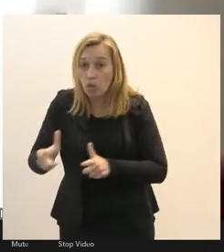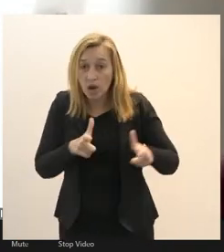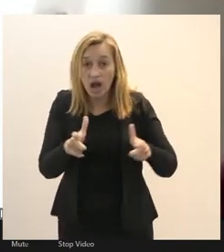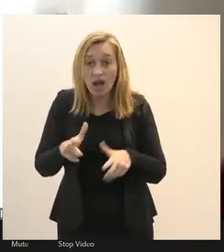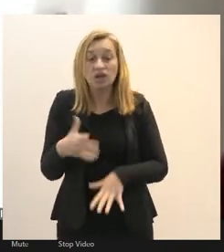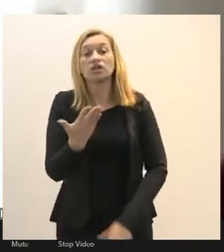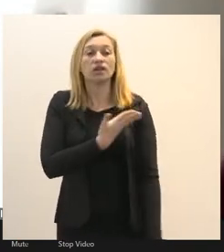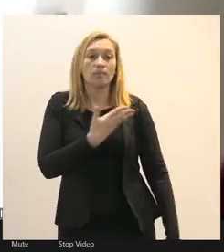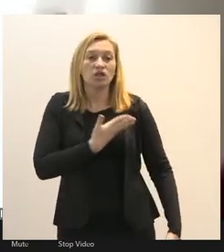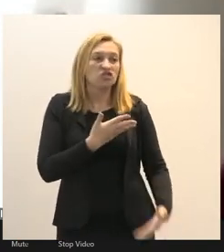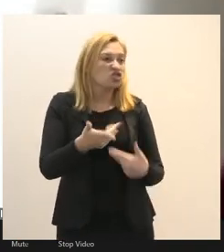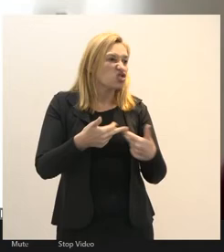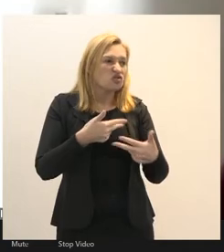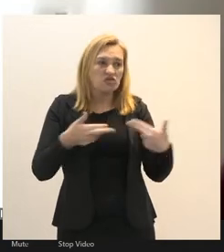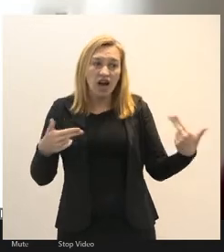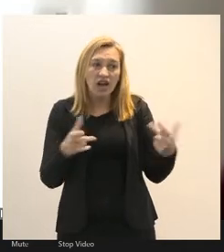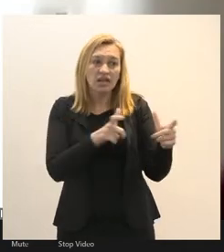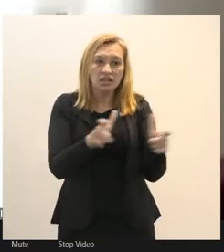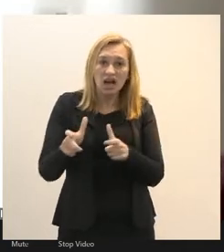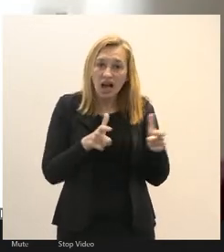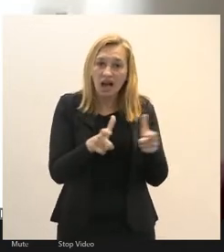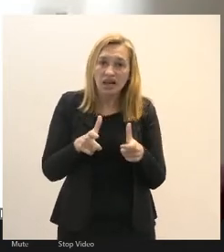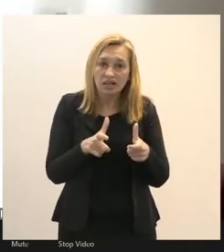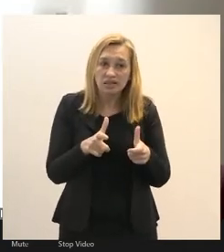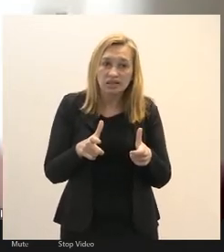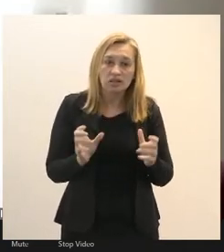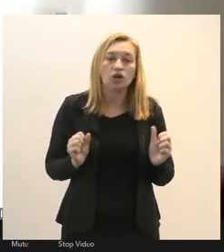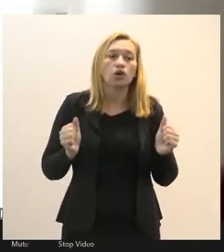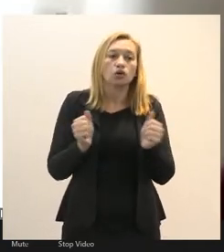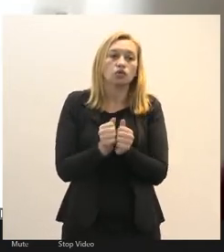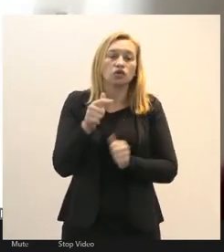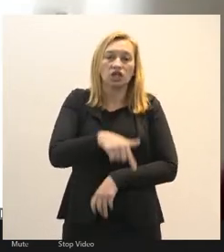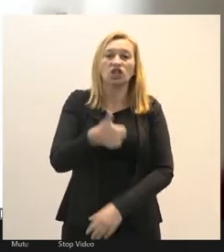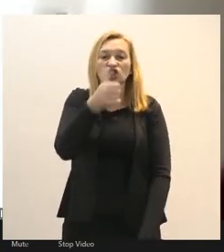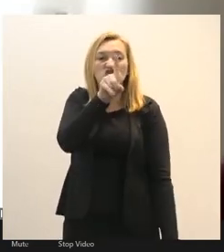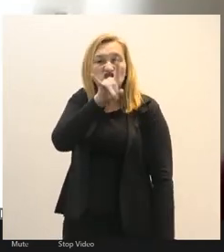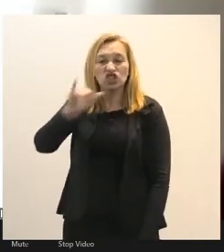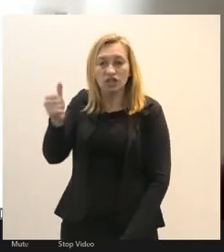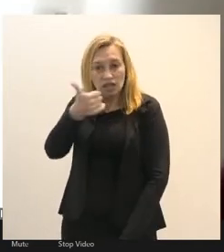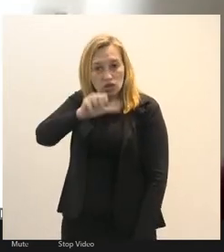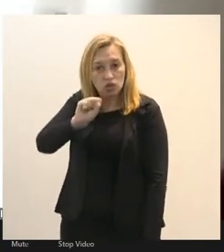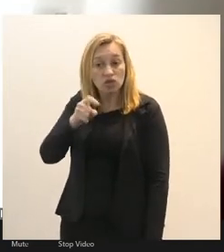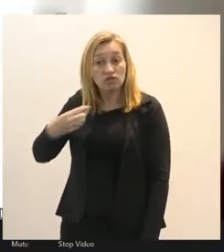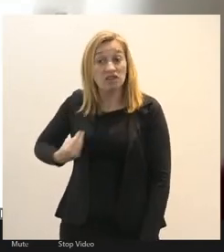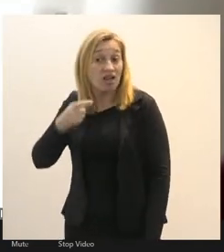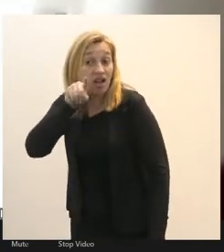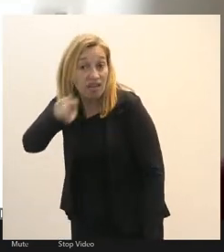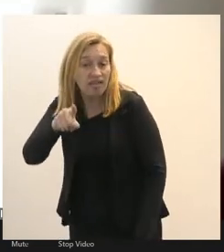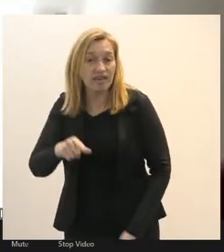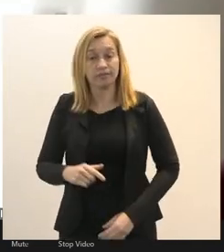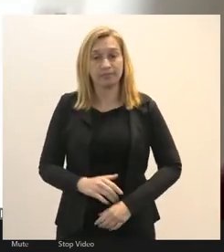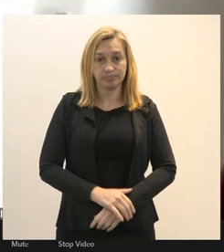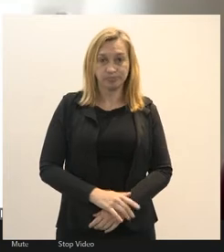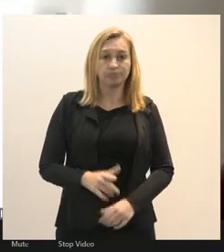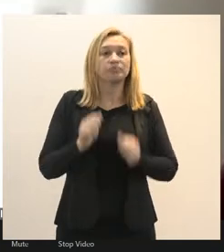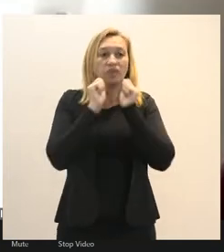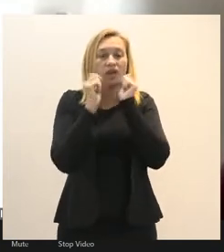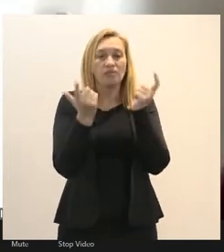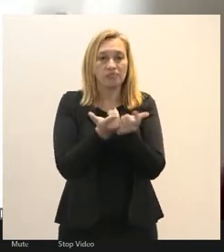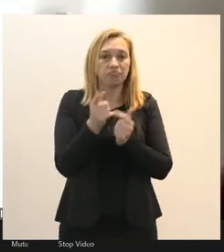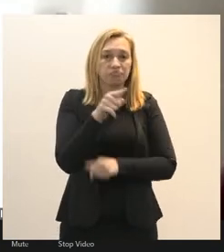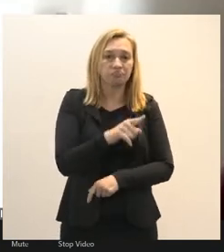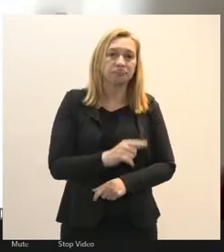tantas áreas estão fazendo esse levante em conjunto aqui no dia 18 vamos estar lá eu lamento não ter podido estar hoje aí na LERJ estou com